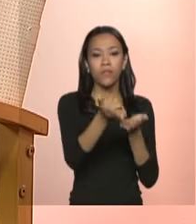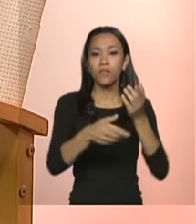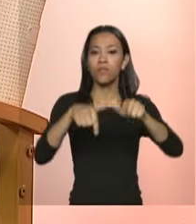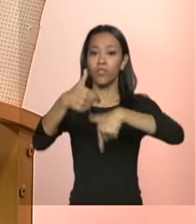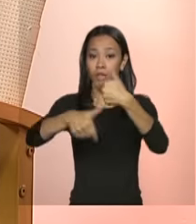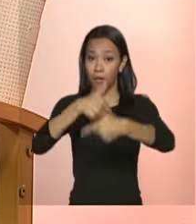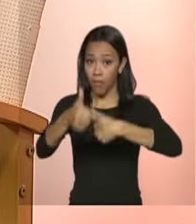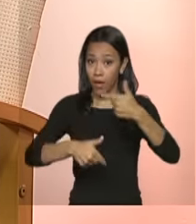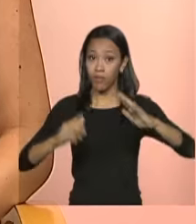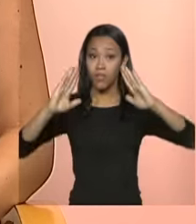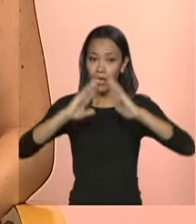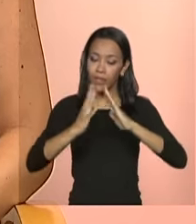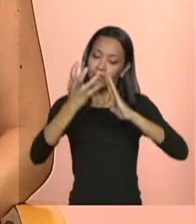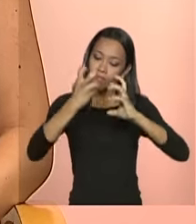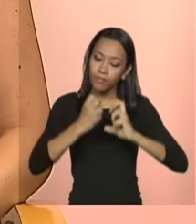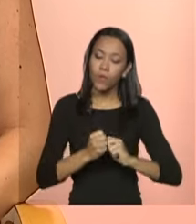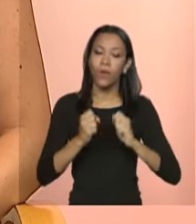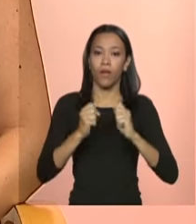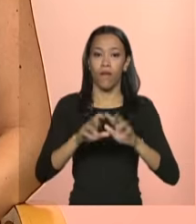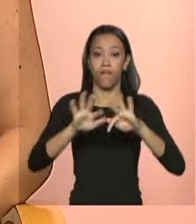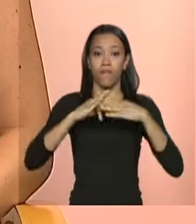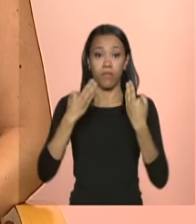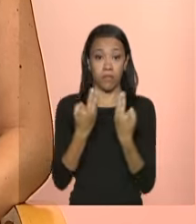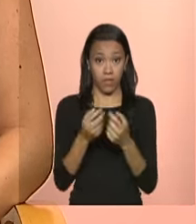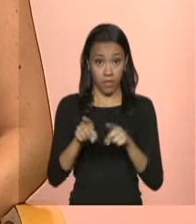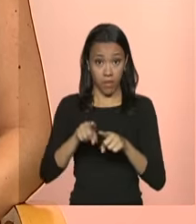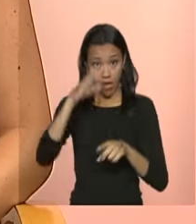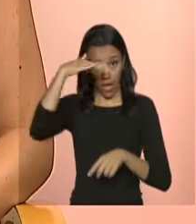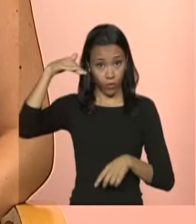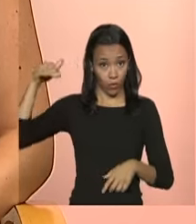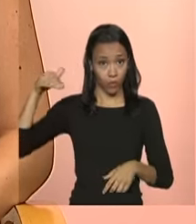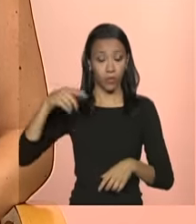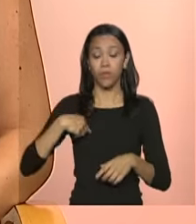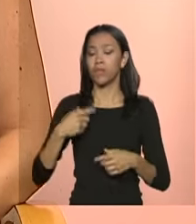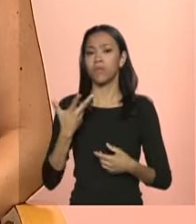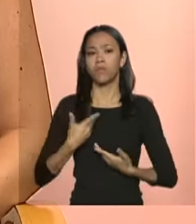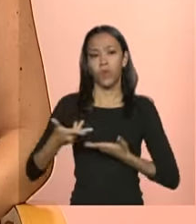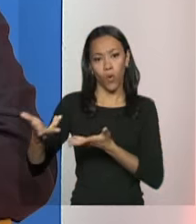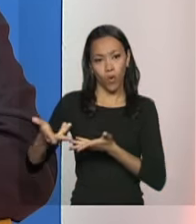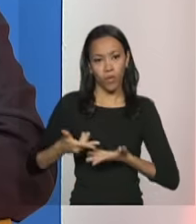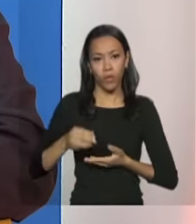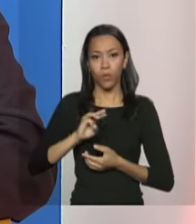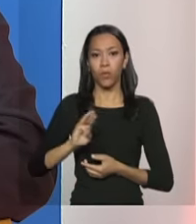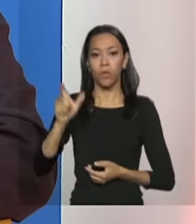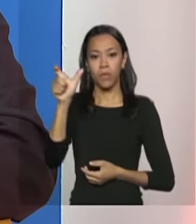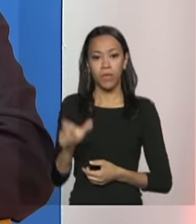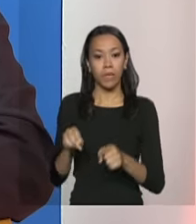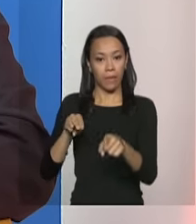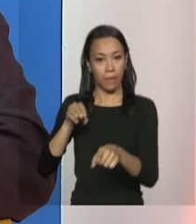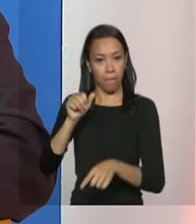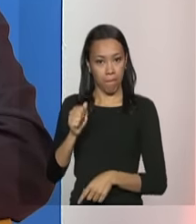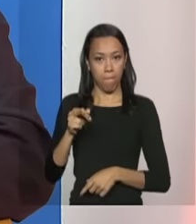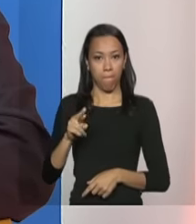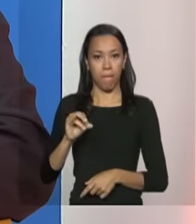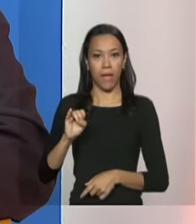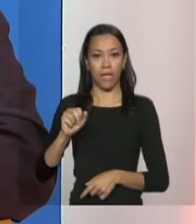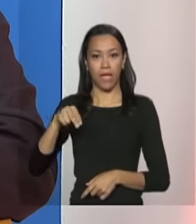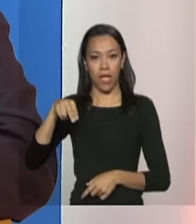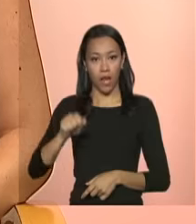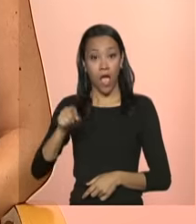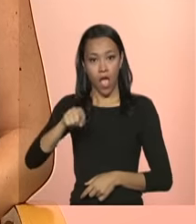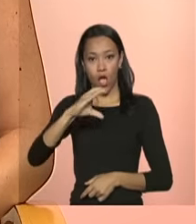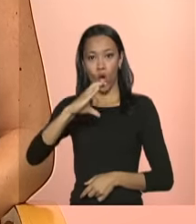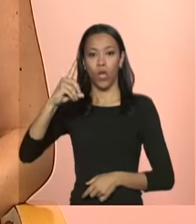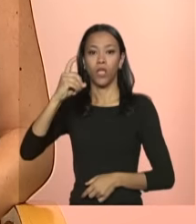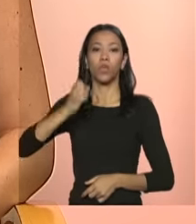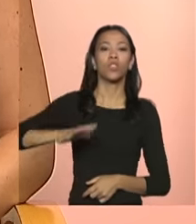adultos e famílias nossas convidadas do terceiro bloco são Mariana de Souza Machado Neres coordenadora geral do serviço